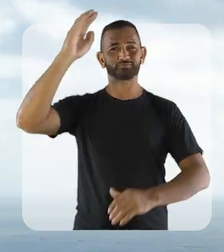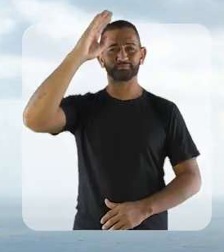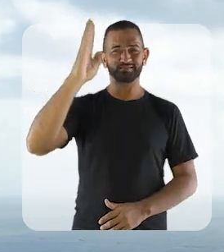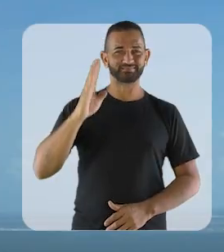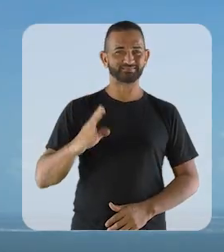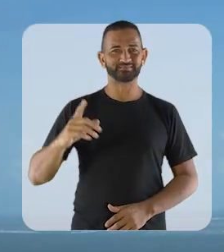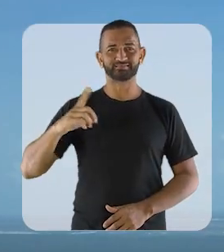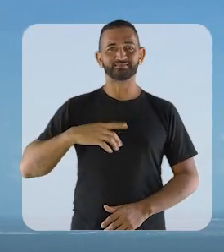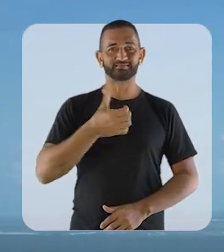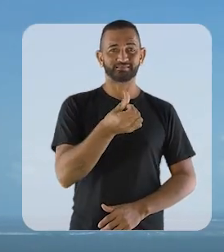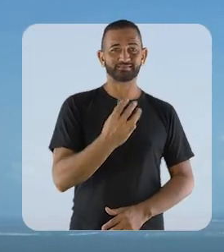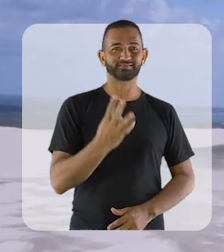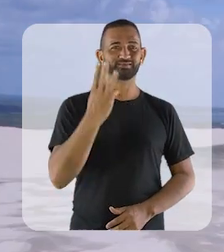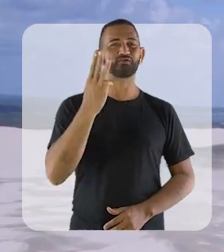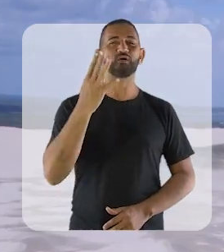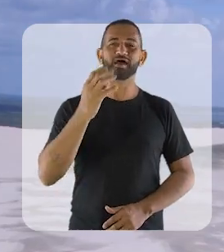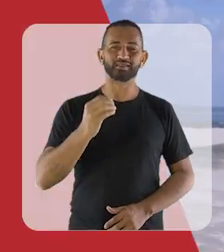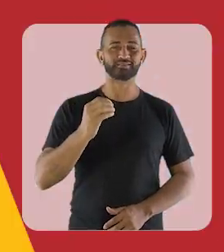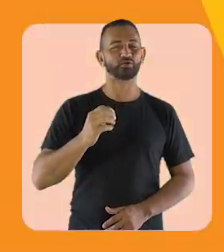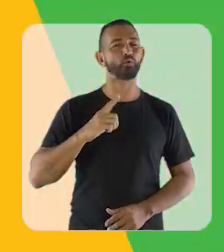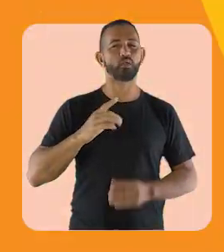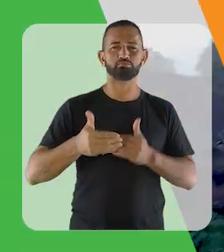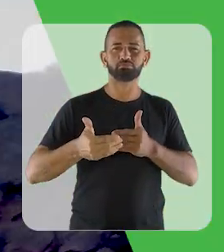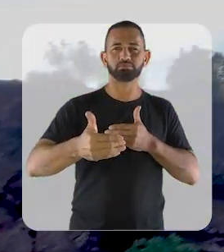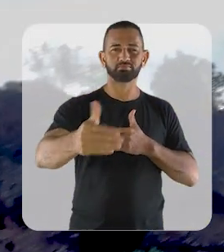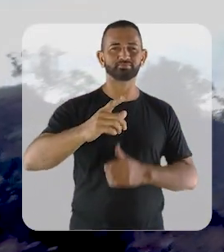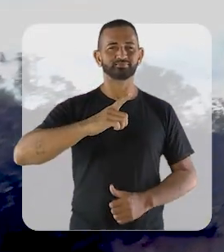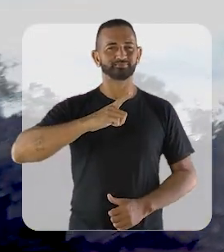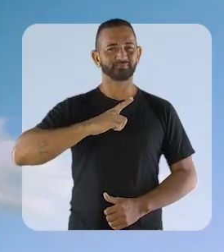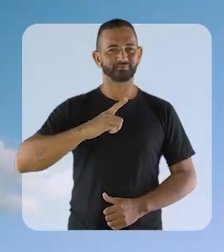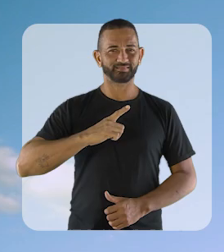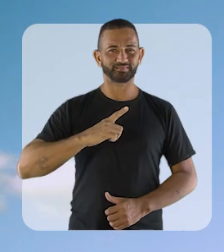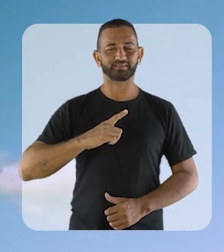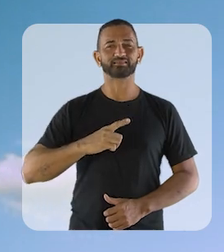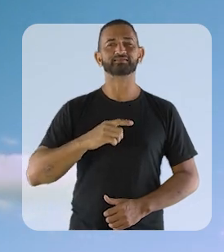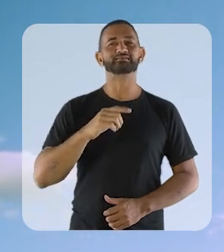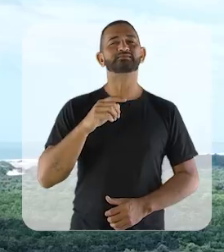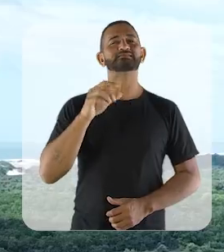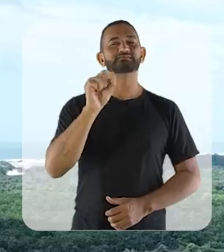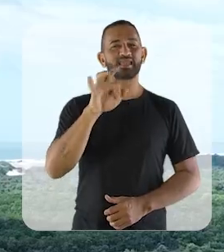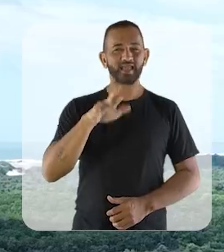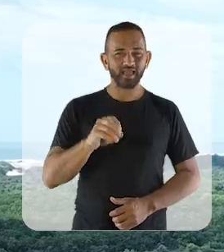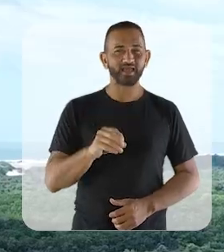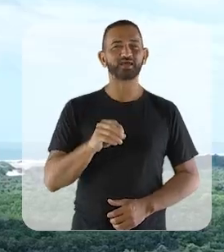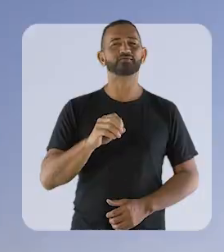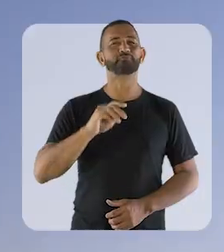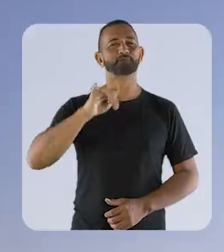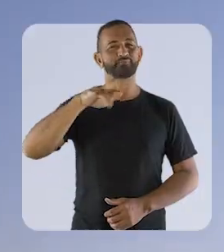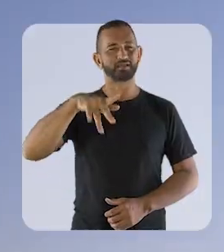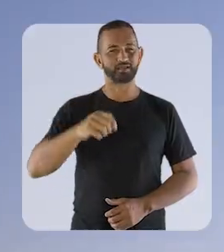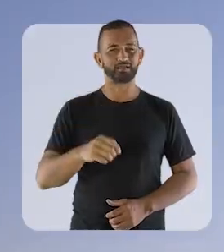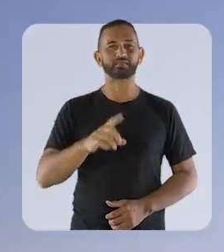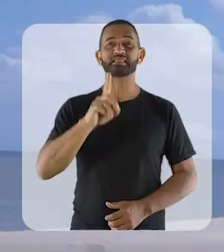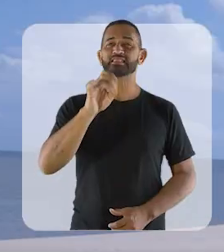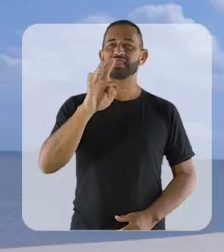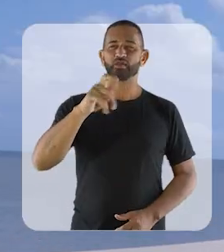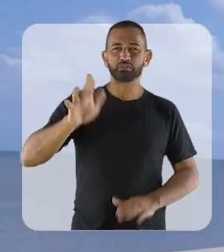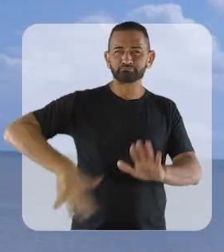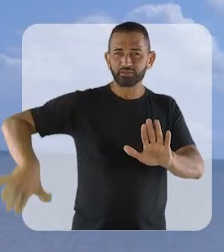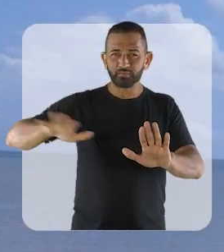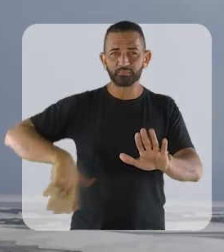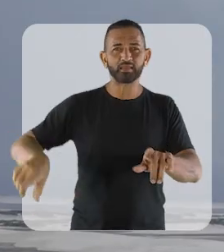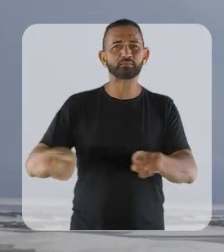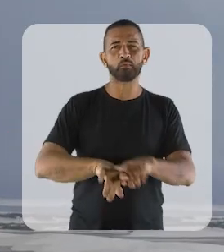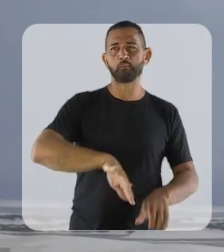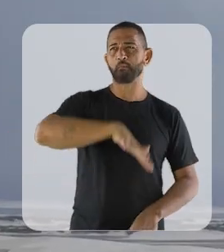640 quilômetros de extensão. Cerrados, mangues, deltas em mar aberto e